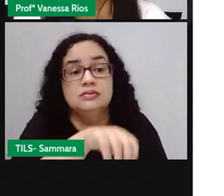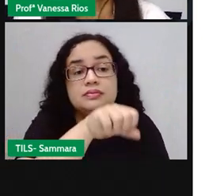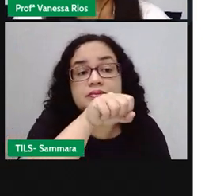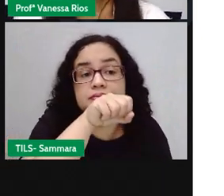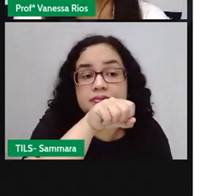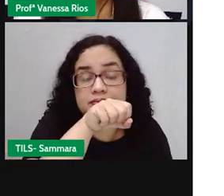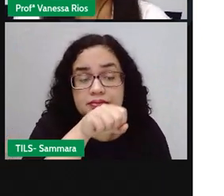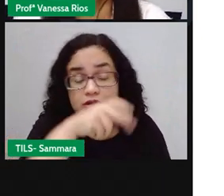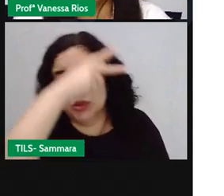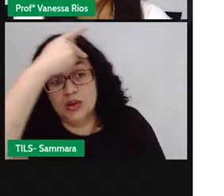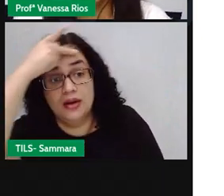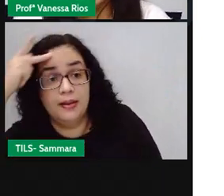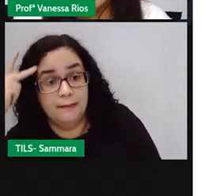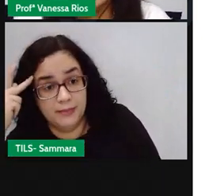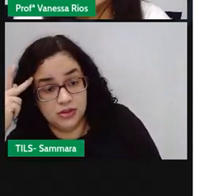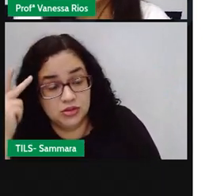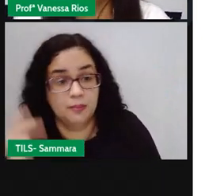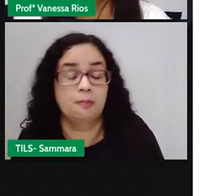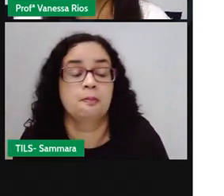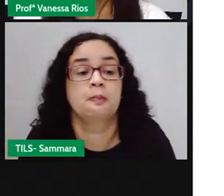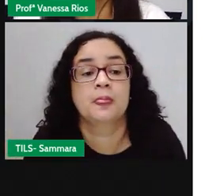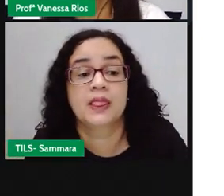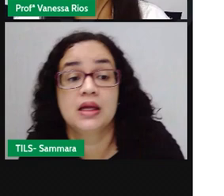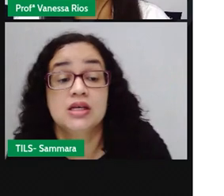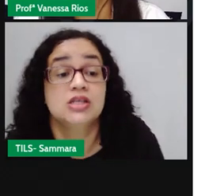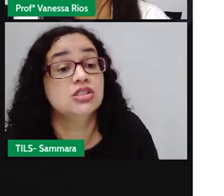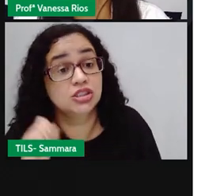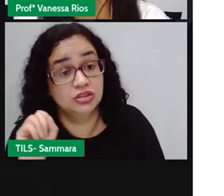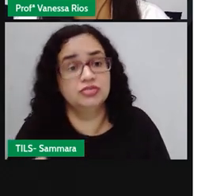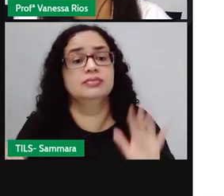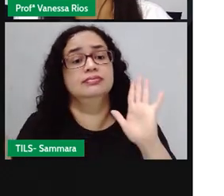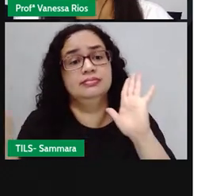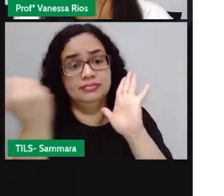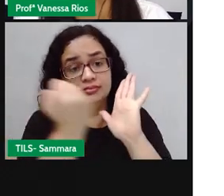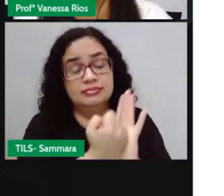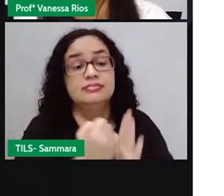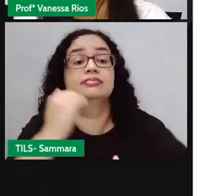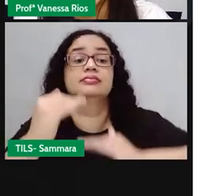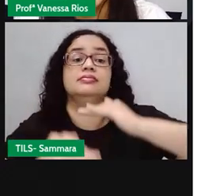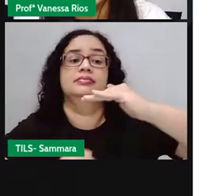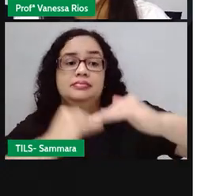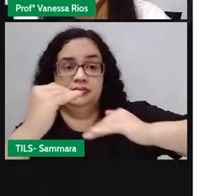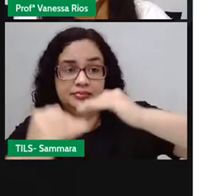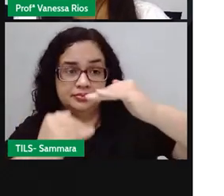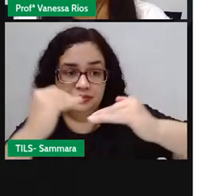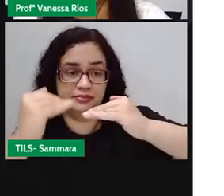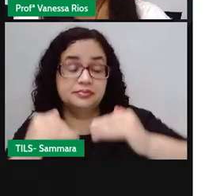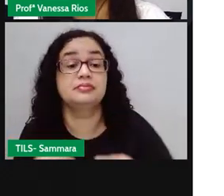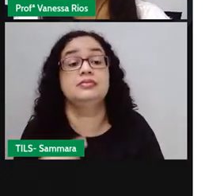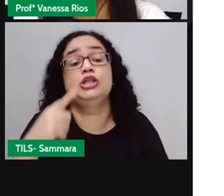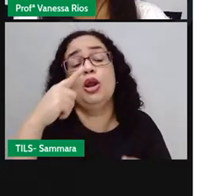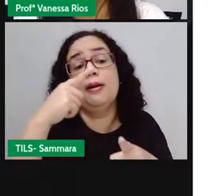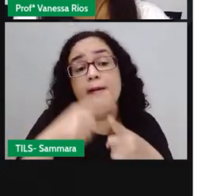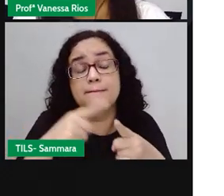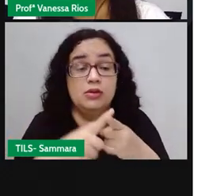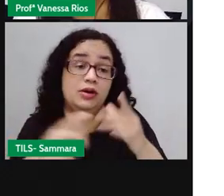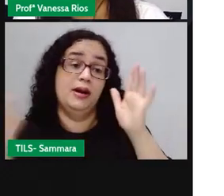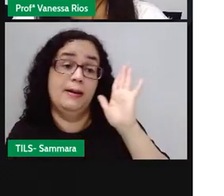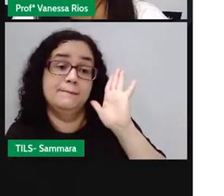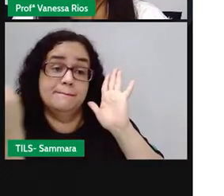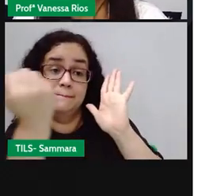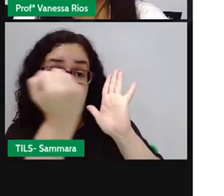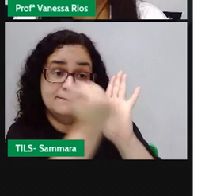de alguém. Mas a gente já viu que patrimônio vai muito mais além disso. Porque patrimônio